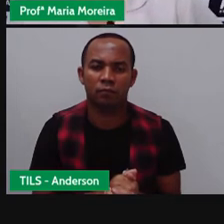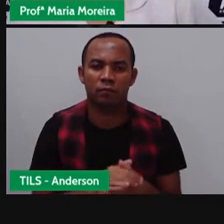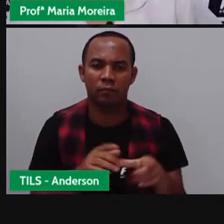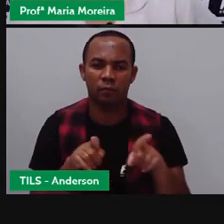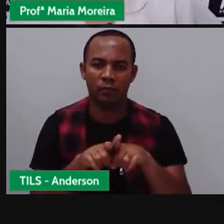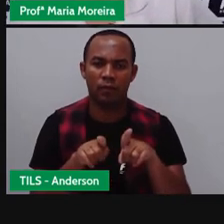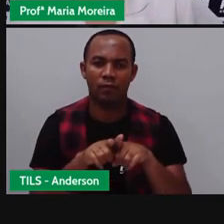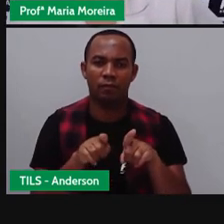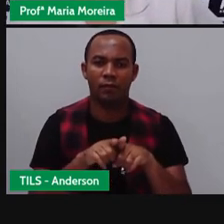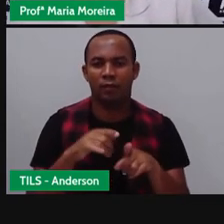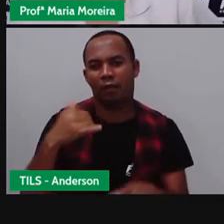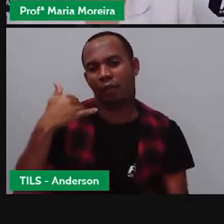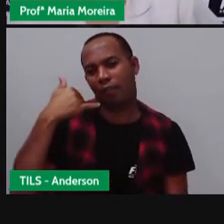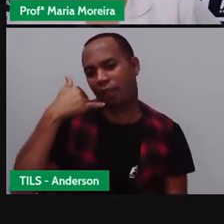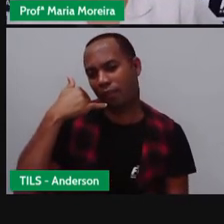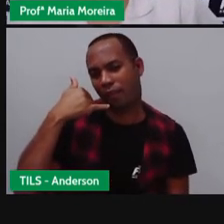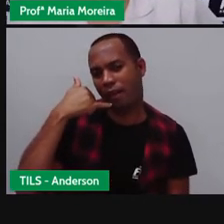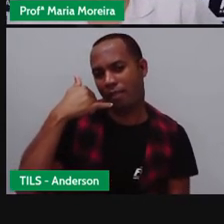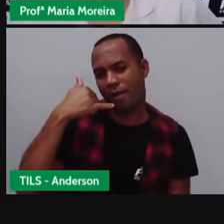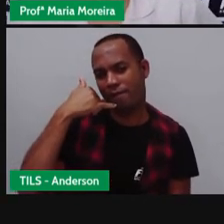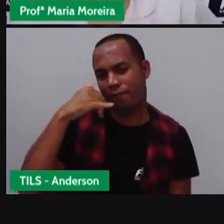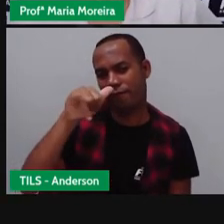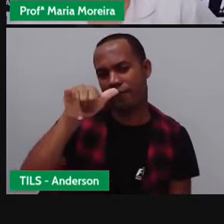Rock simpático, você sabe o que é isso, Anderson?